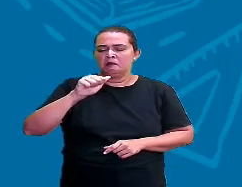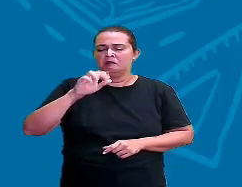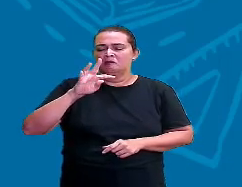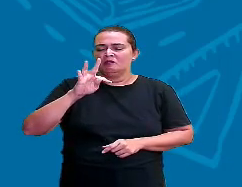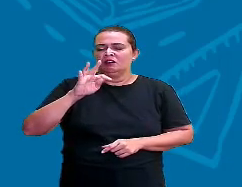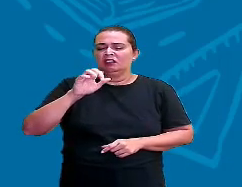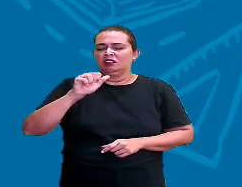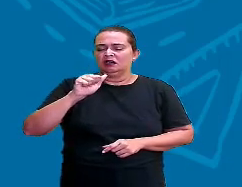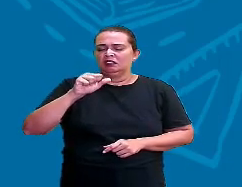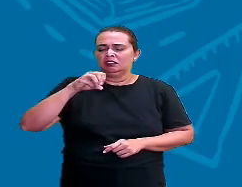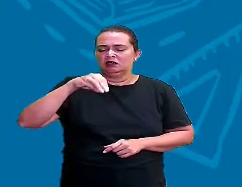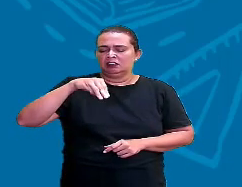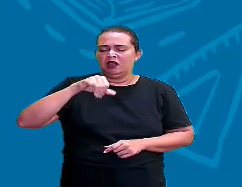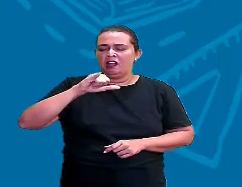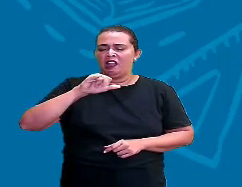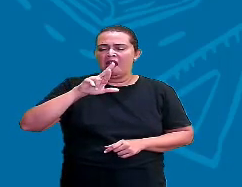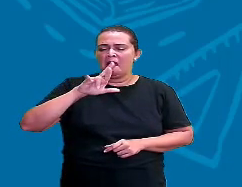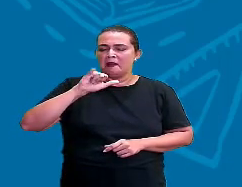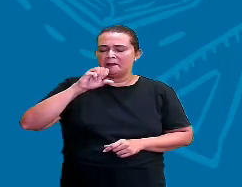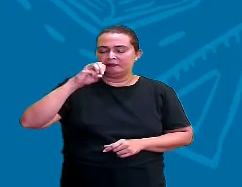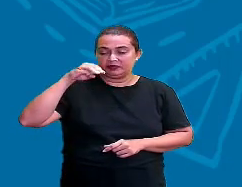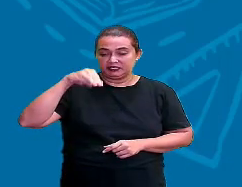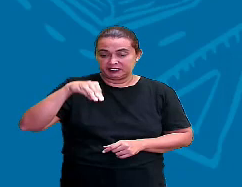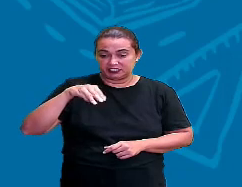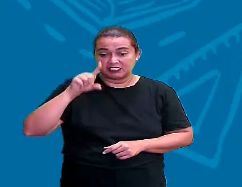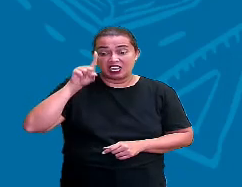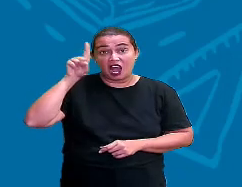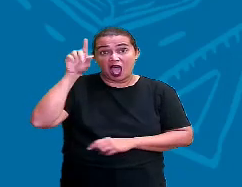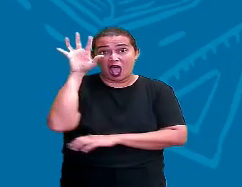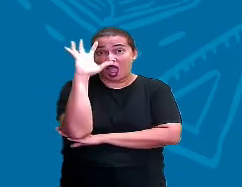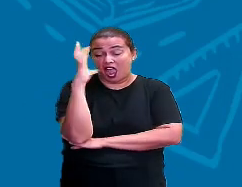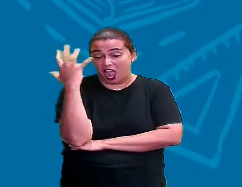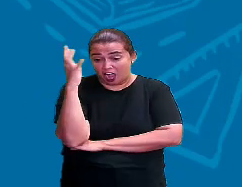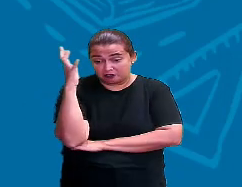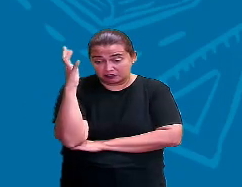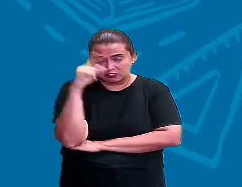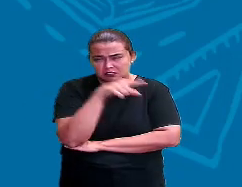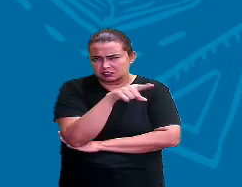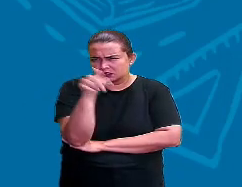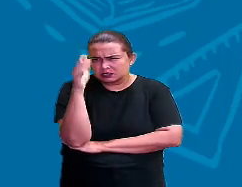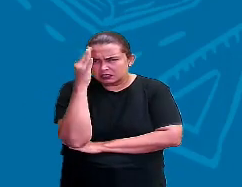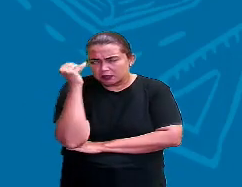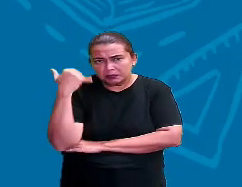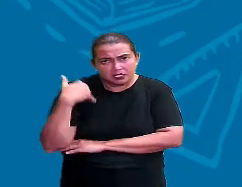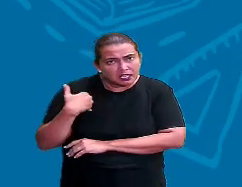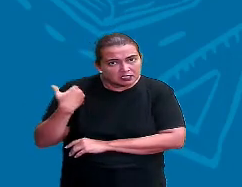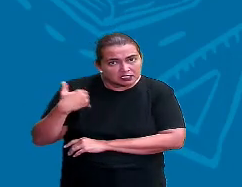gente, que tem sabe quantos anos? Sabe quantos anos essa árvore tem?